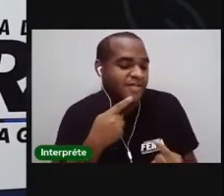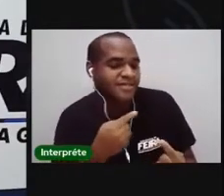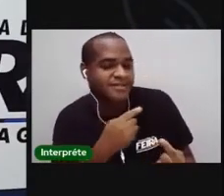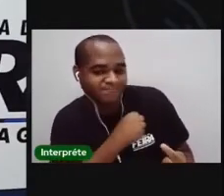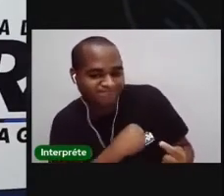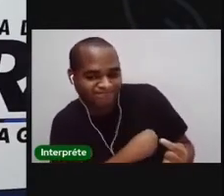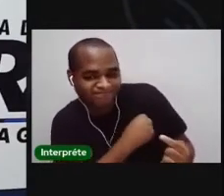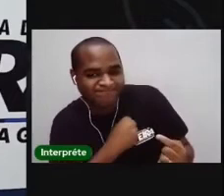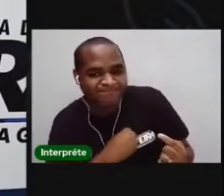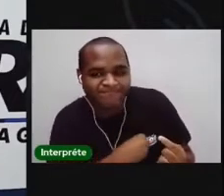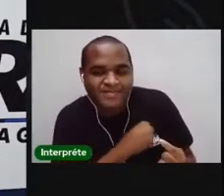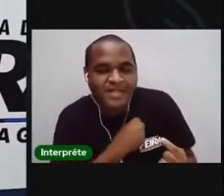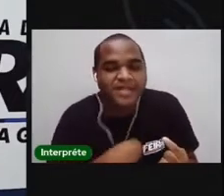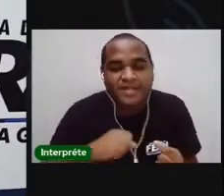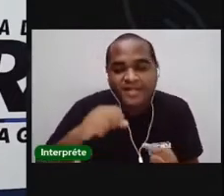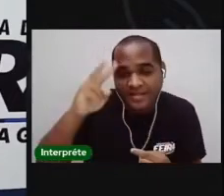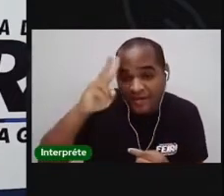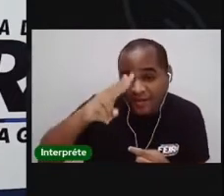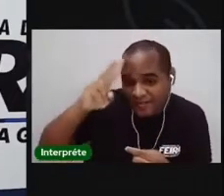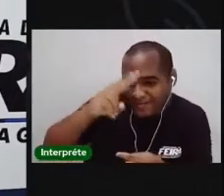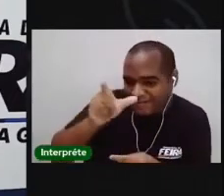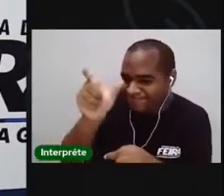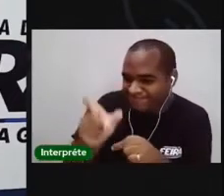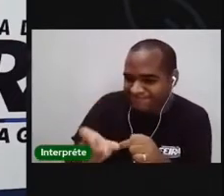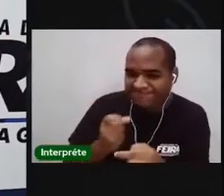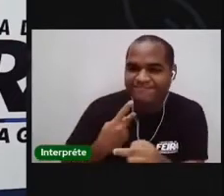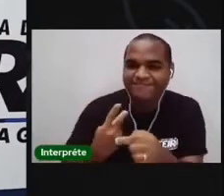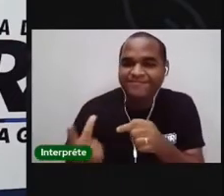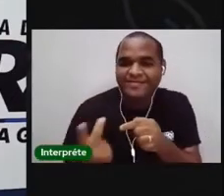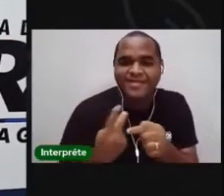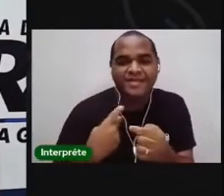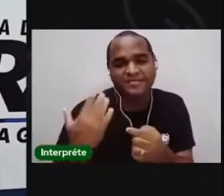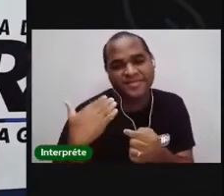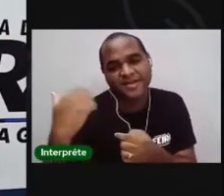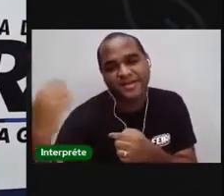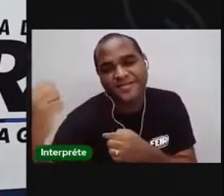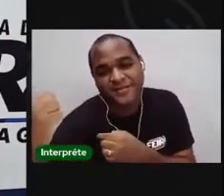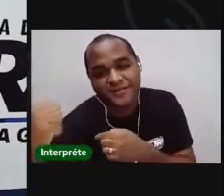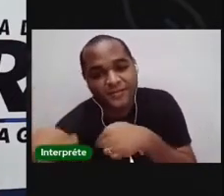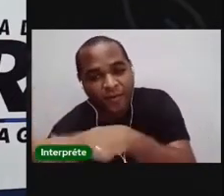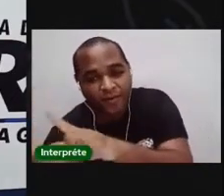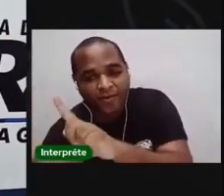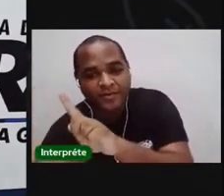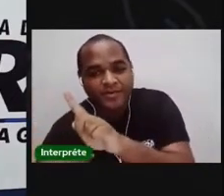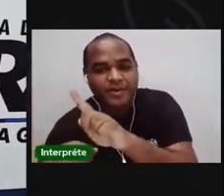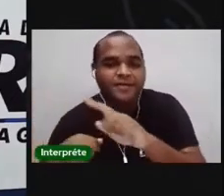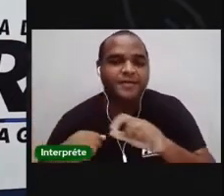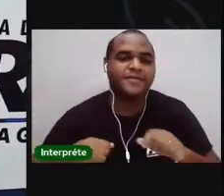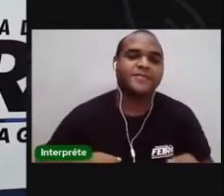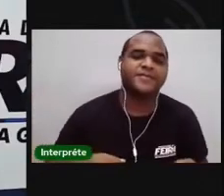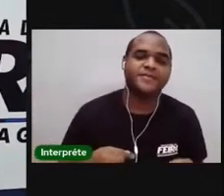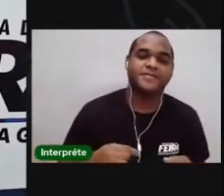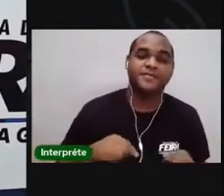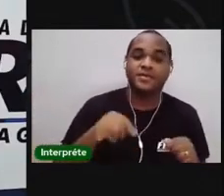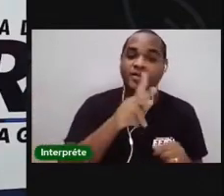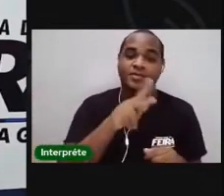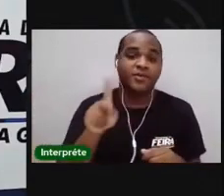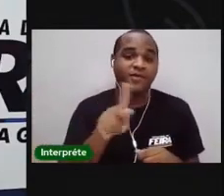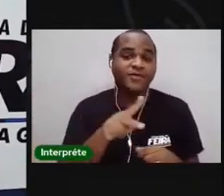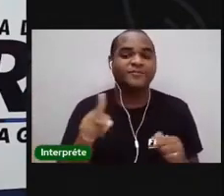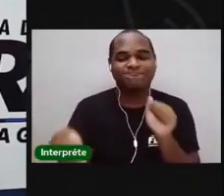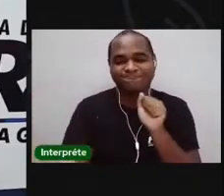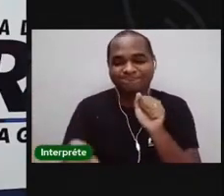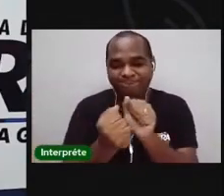saudade, se sente carente. Ou lembrar da gente, me chama que eu vou. Os professores